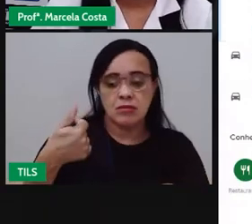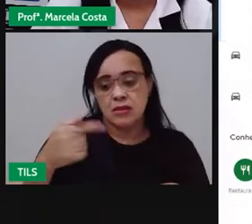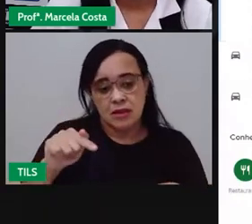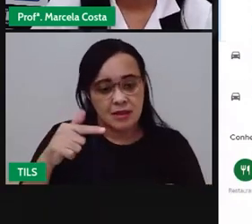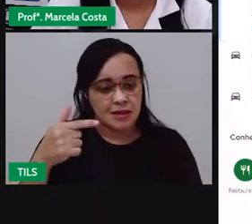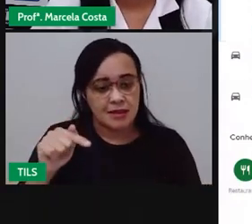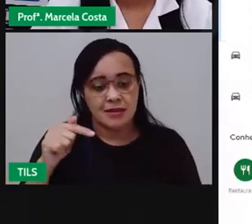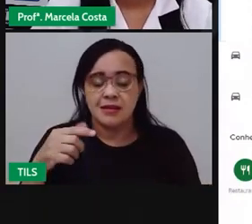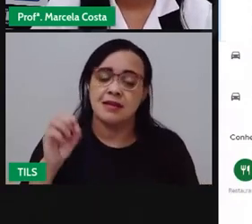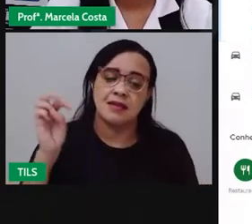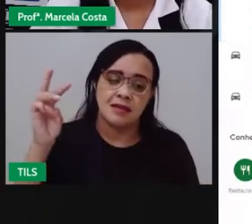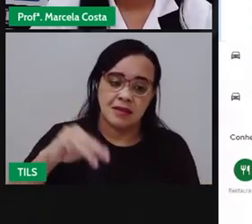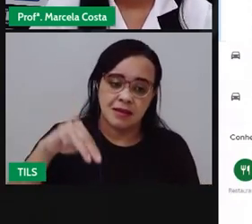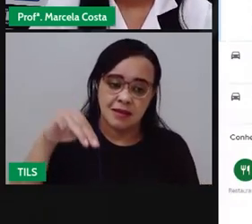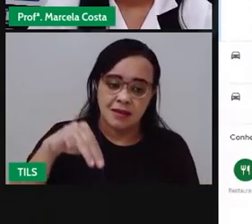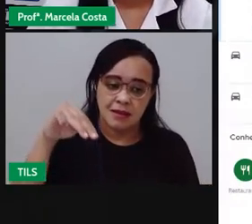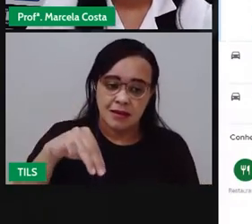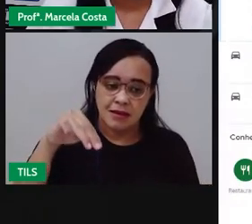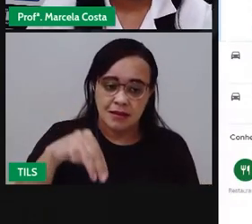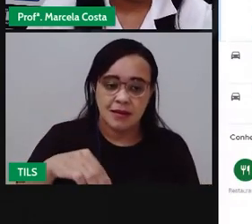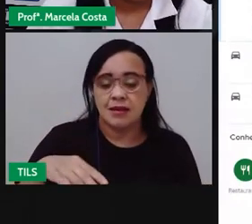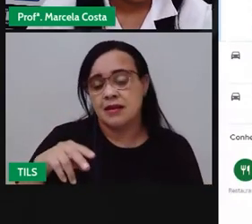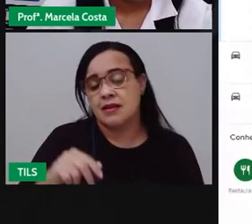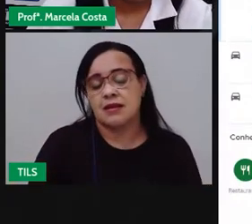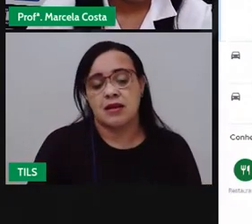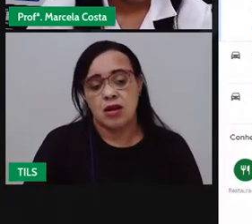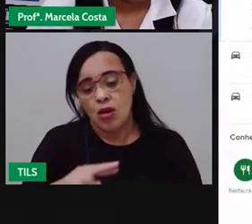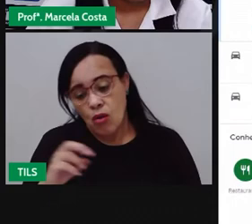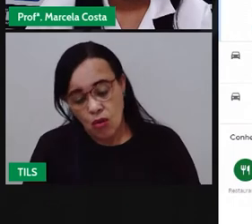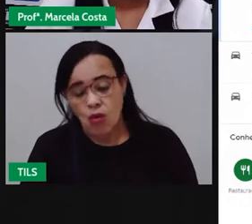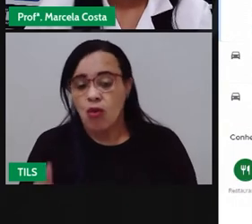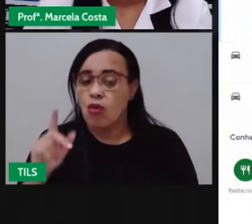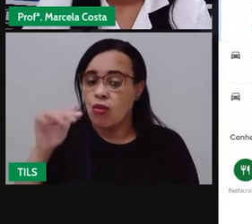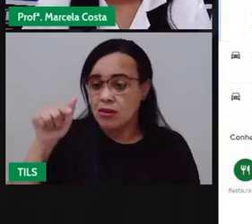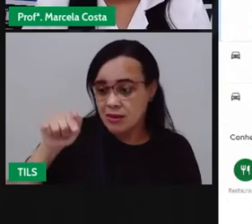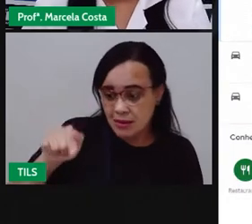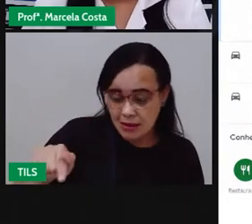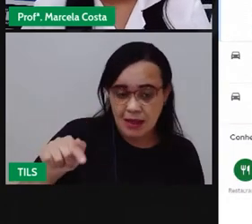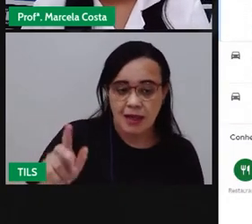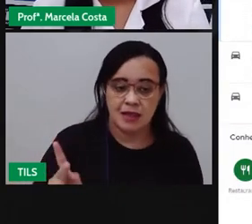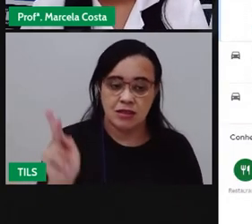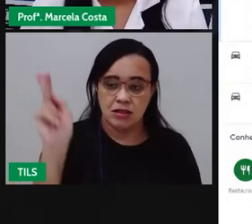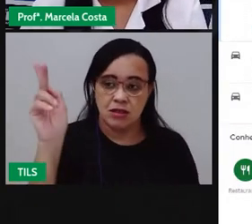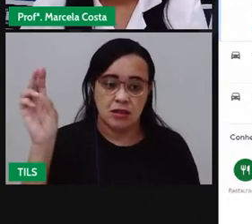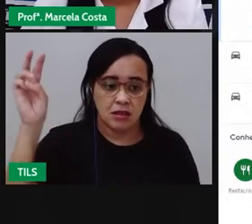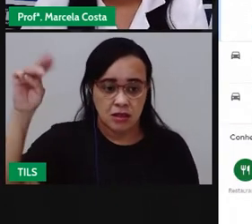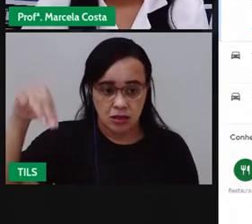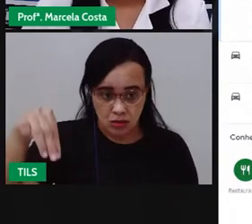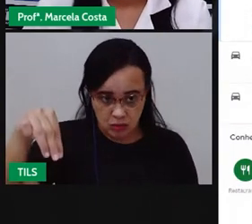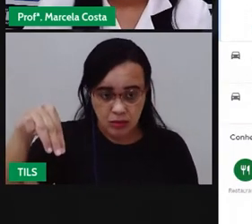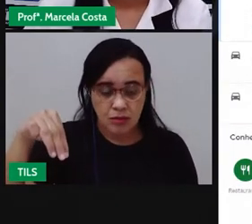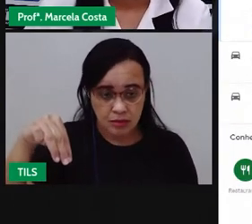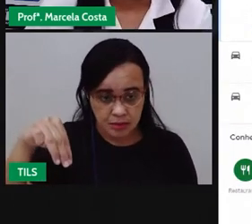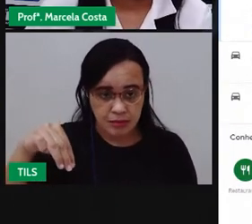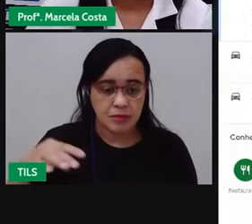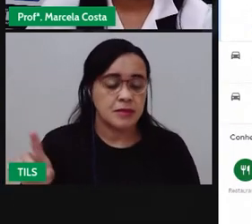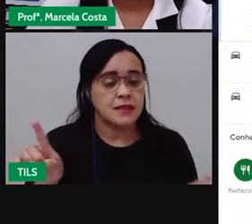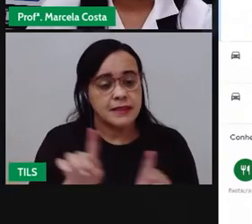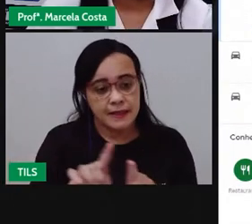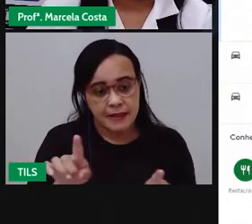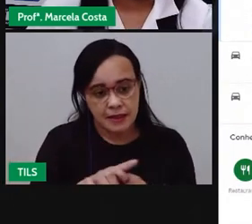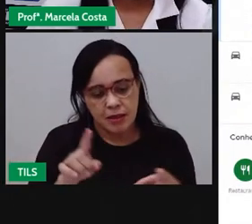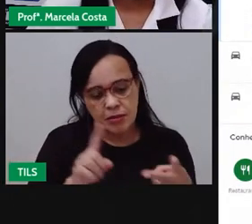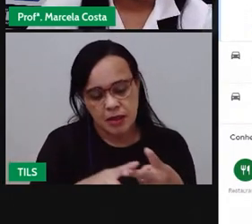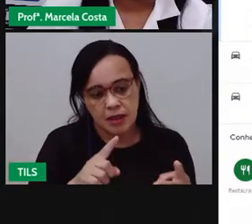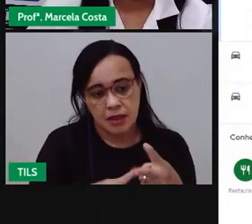7,7 km. Tem também indo pela Via Rua